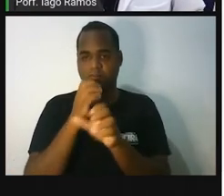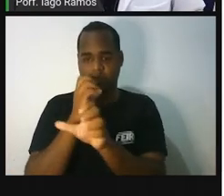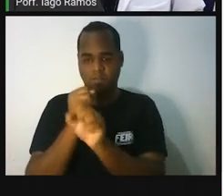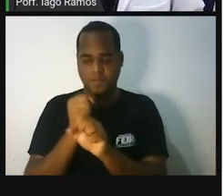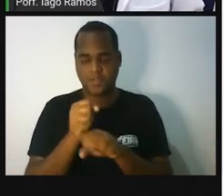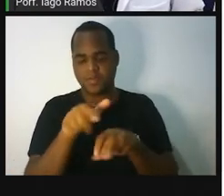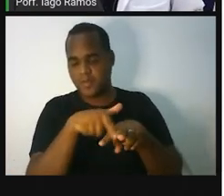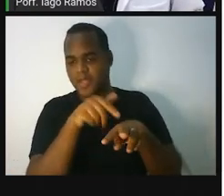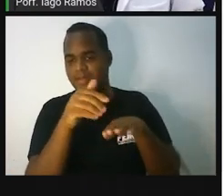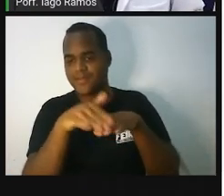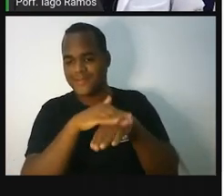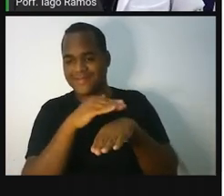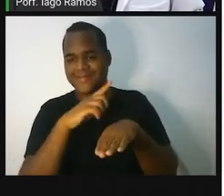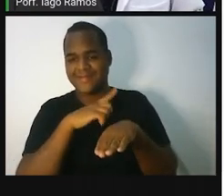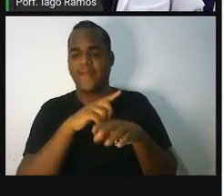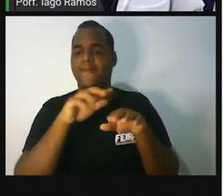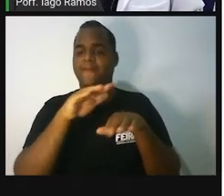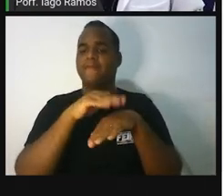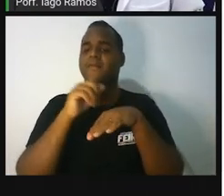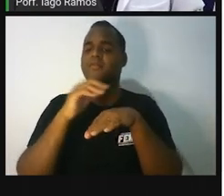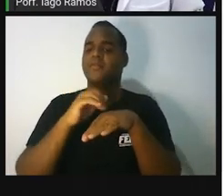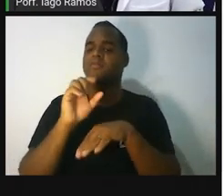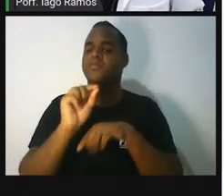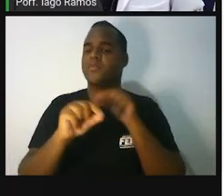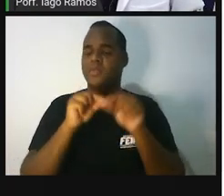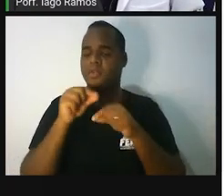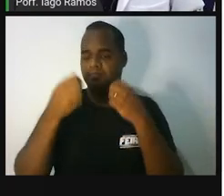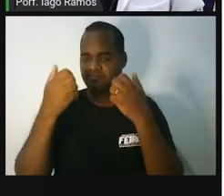eu vou chamar ele de...